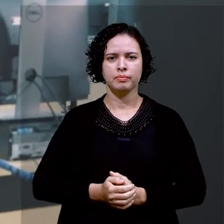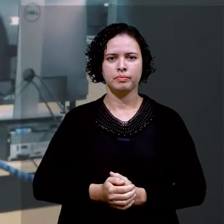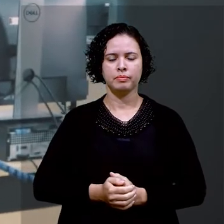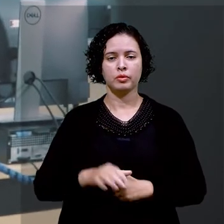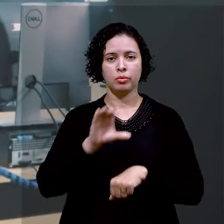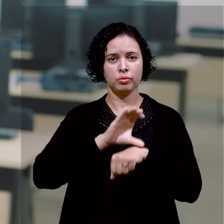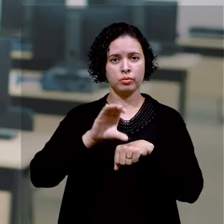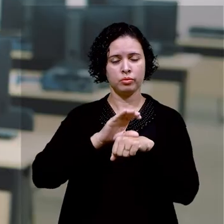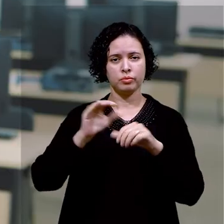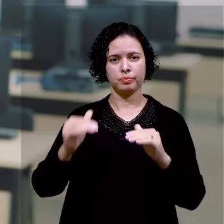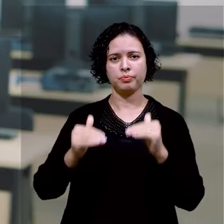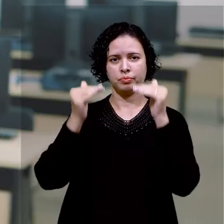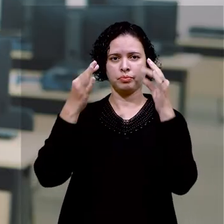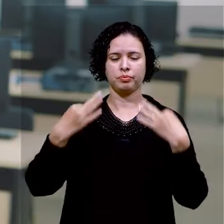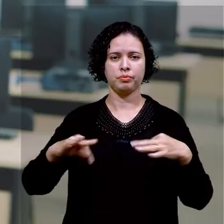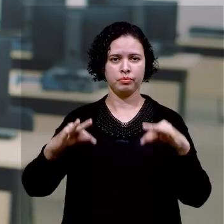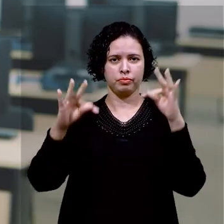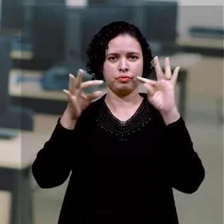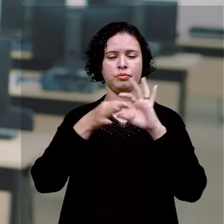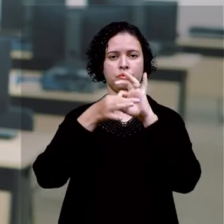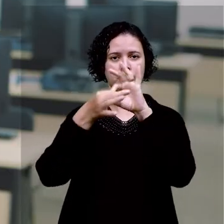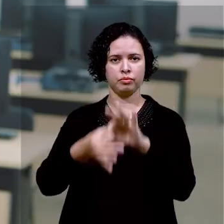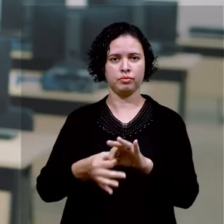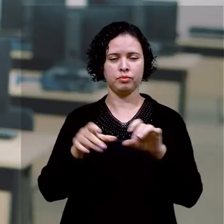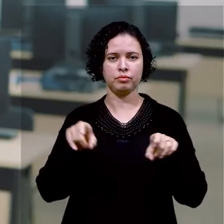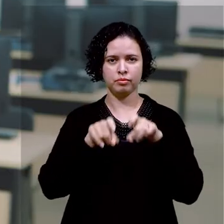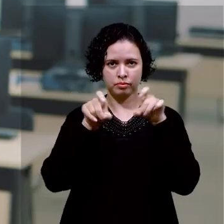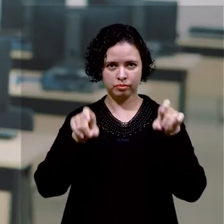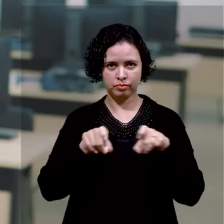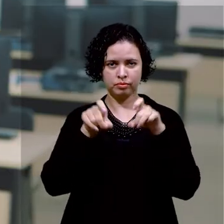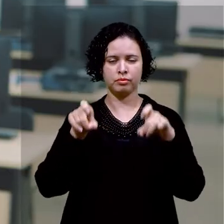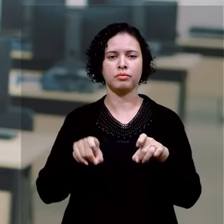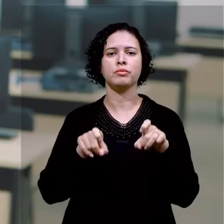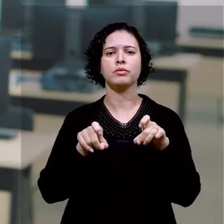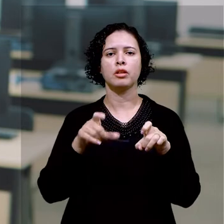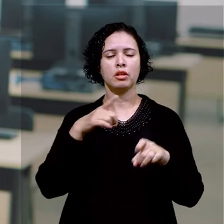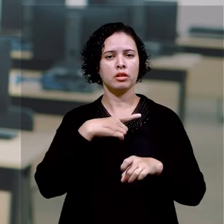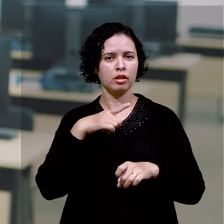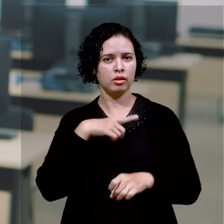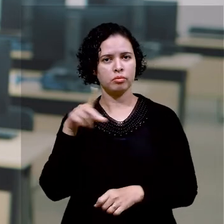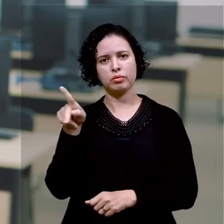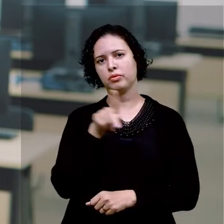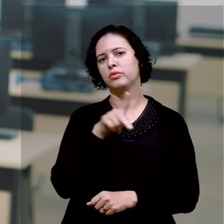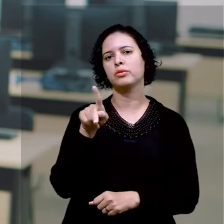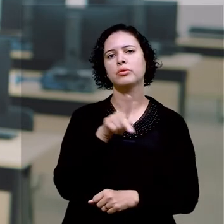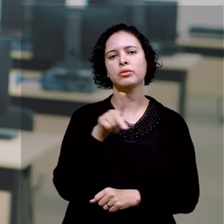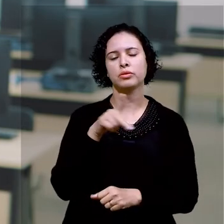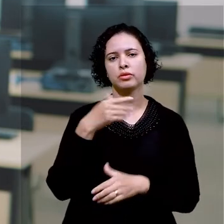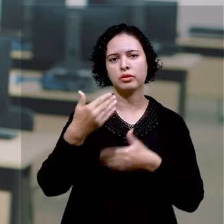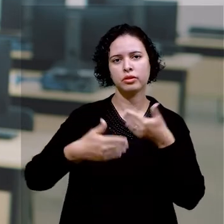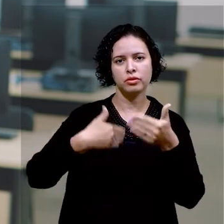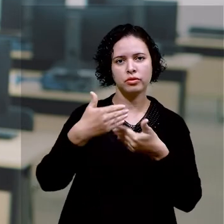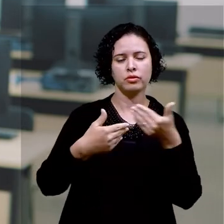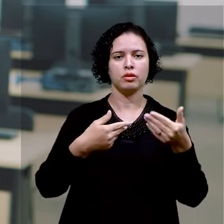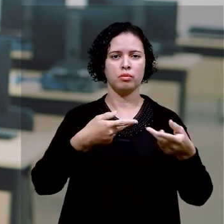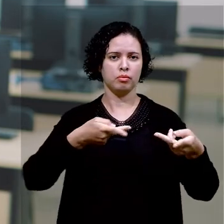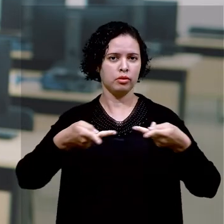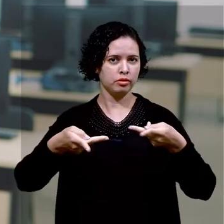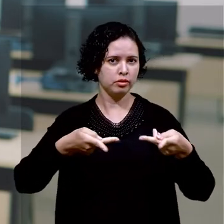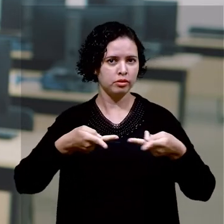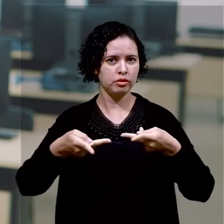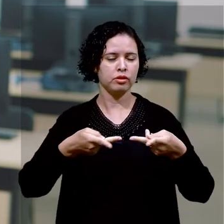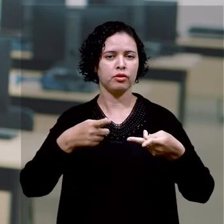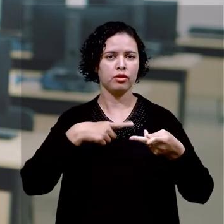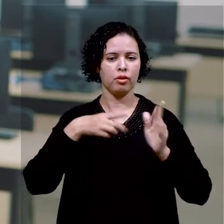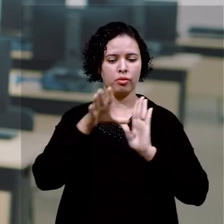O curso superior de tecnologia em rede de computadores, além de terem os professores que desenvolvem projetos,